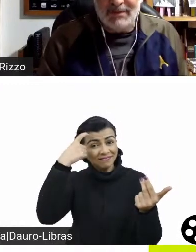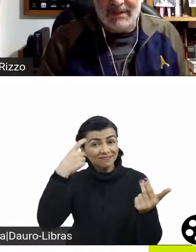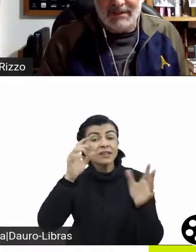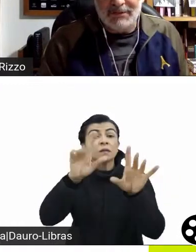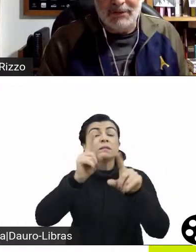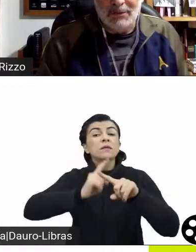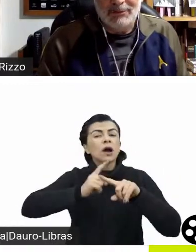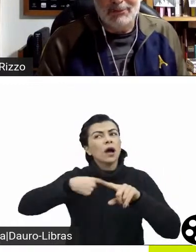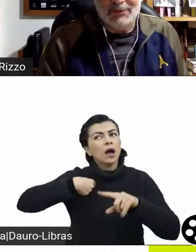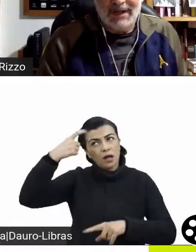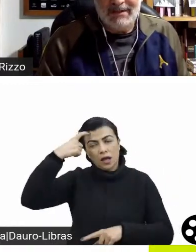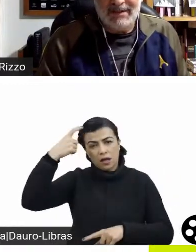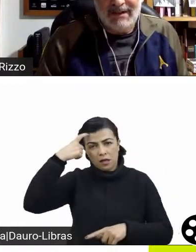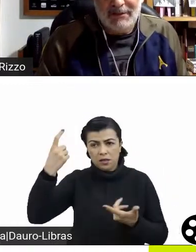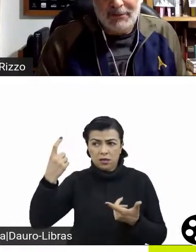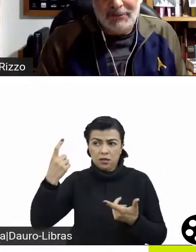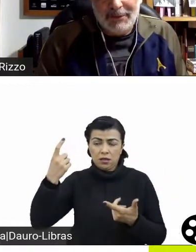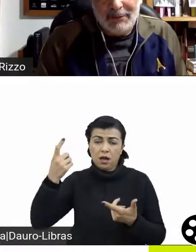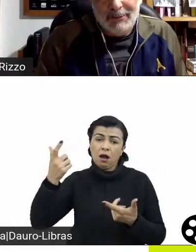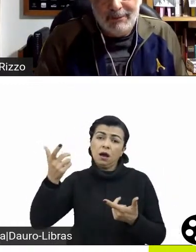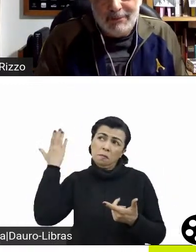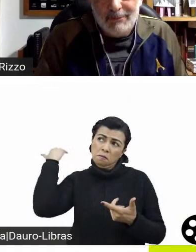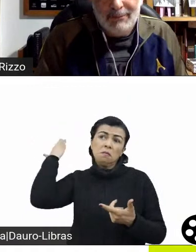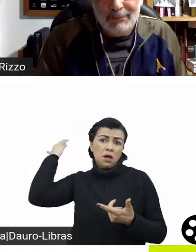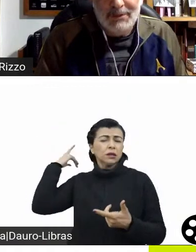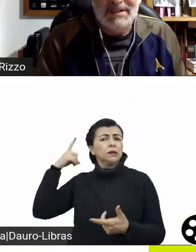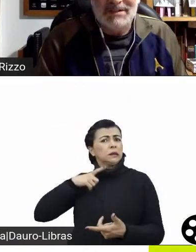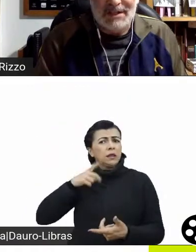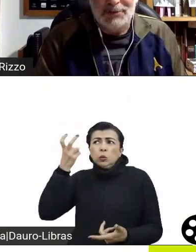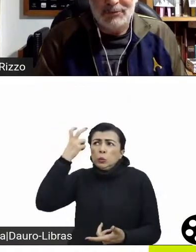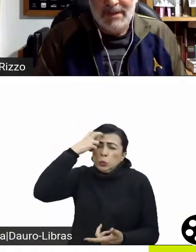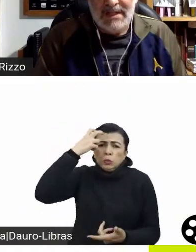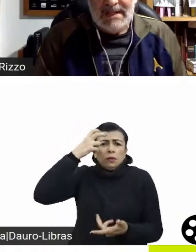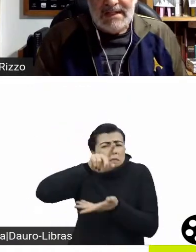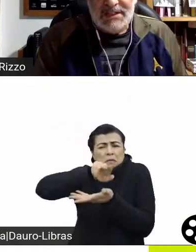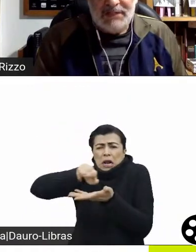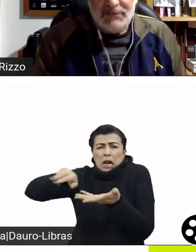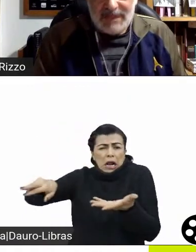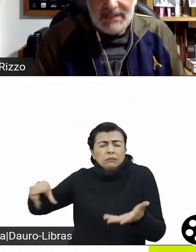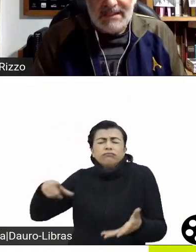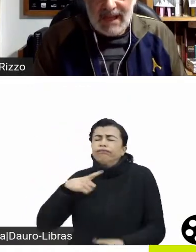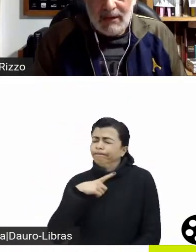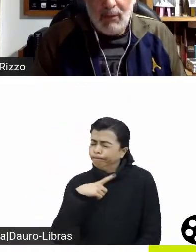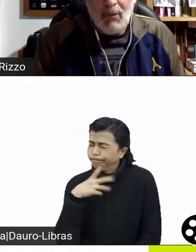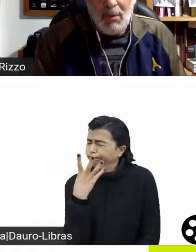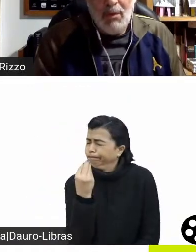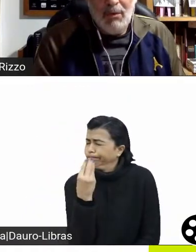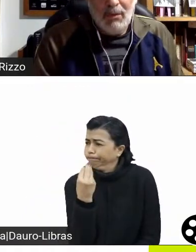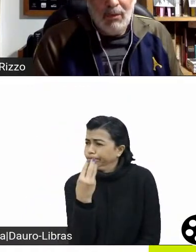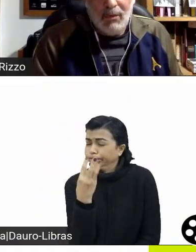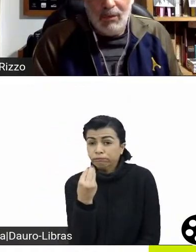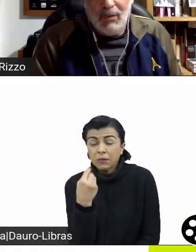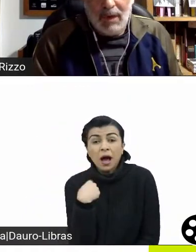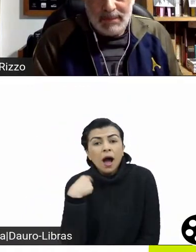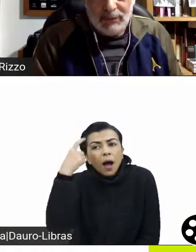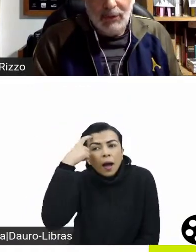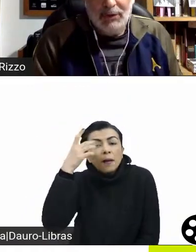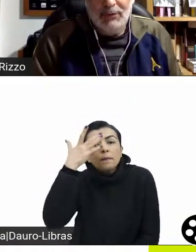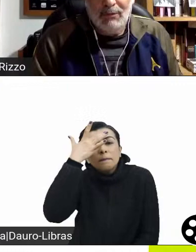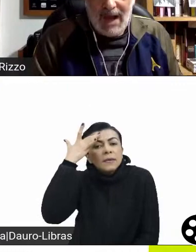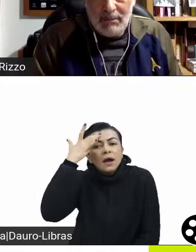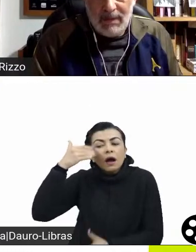depois desses fenômenos culturais, eu fico com o desejo de enfatizar como o